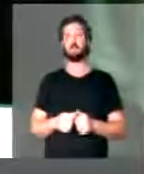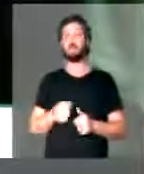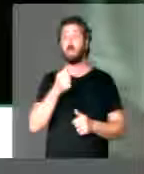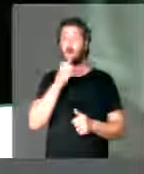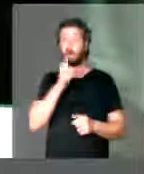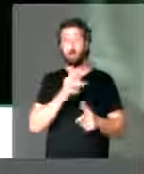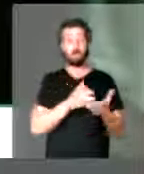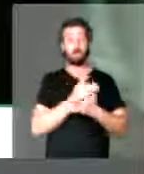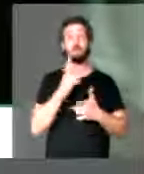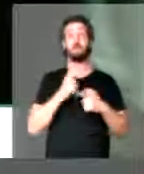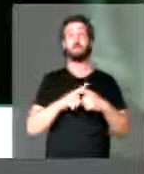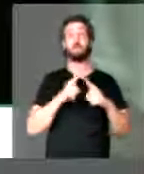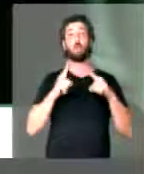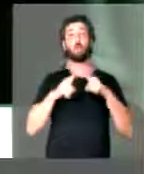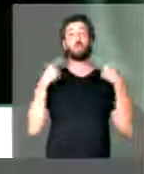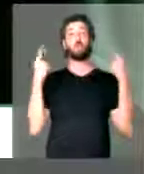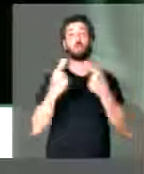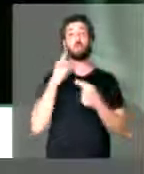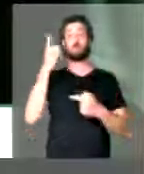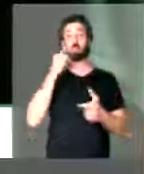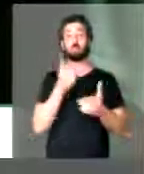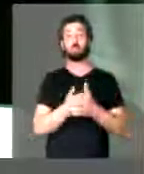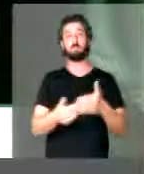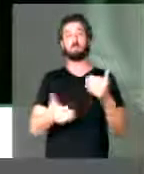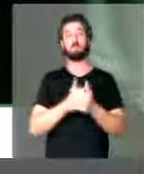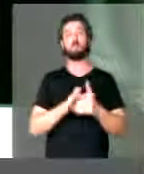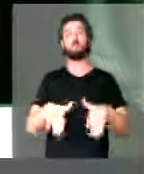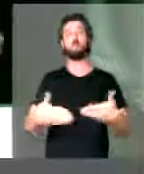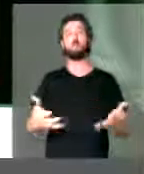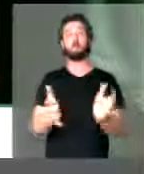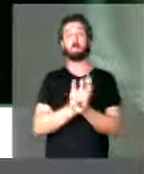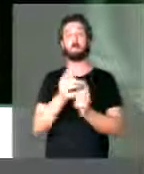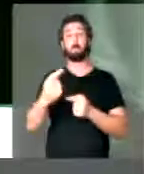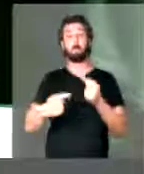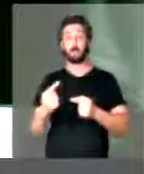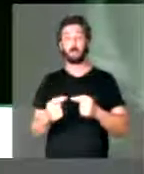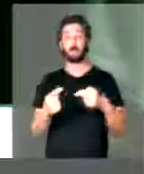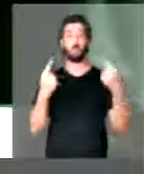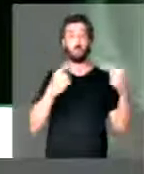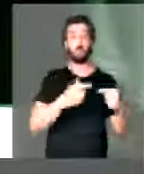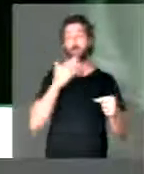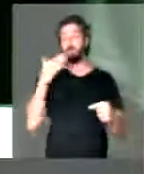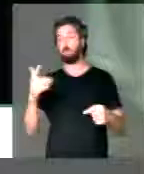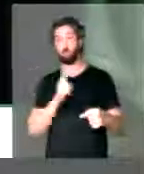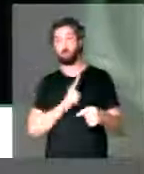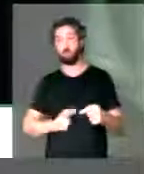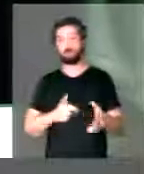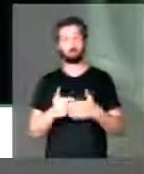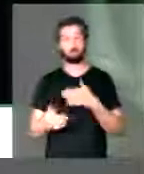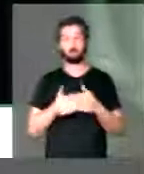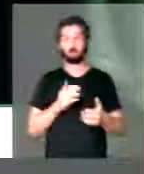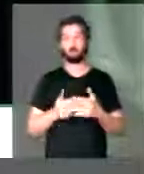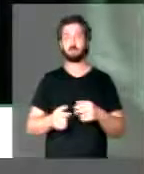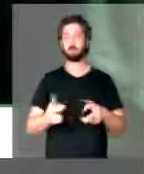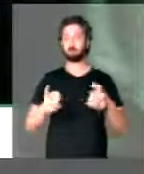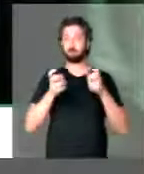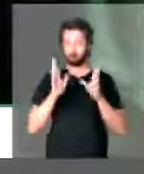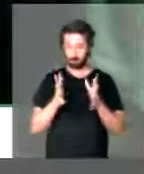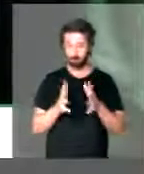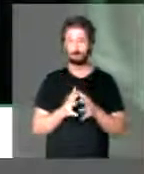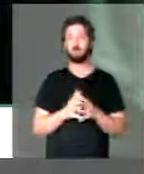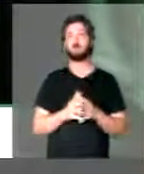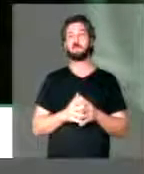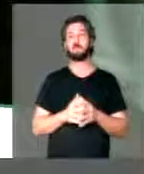passar porque todos os deputados, independente de qual seu lado, se é oposição ou governo, estão percebendo